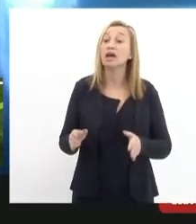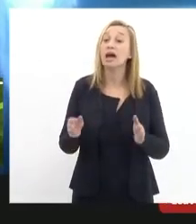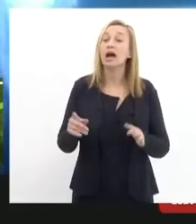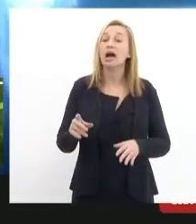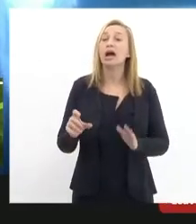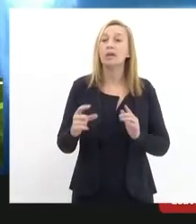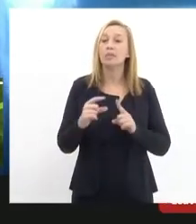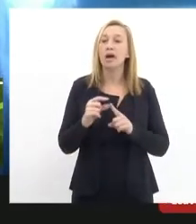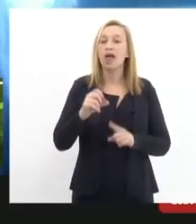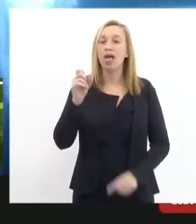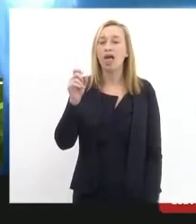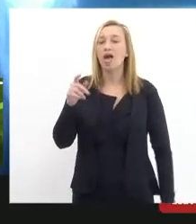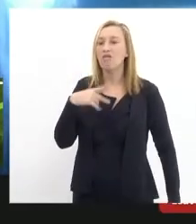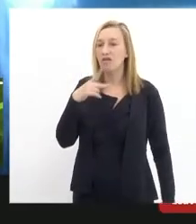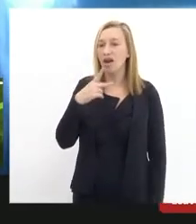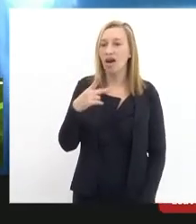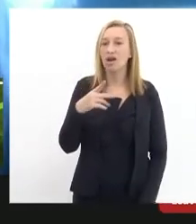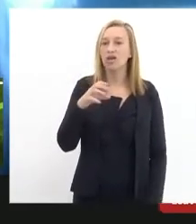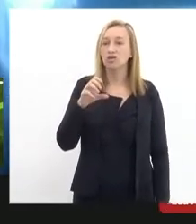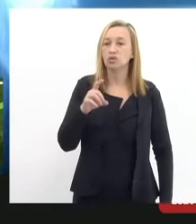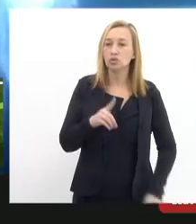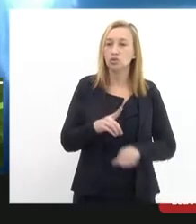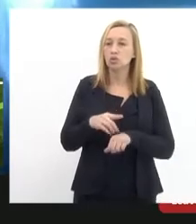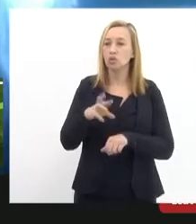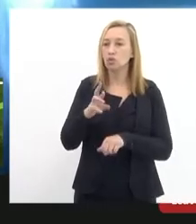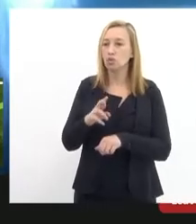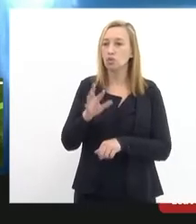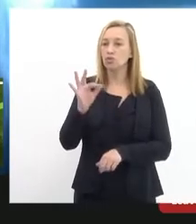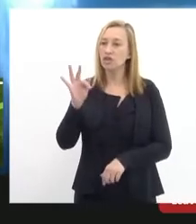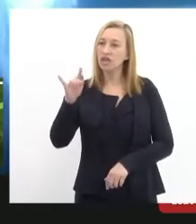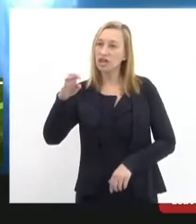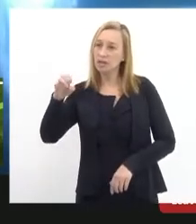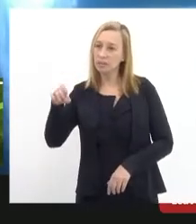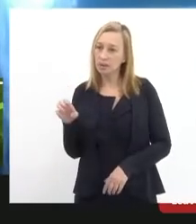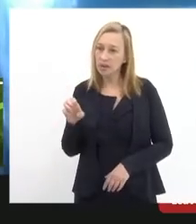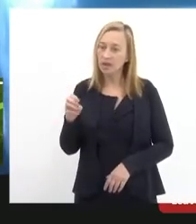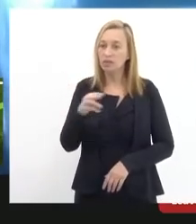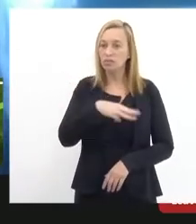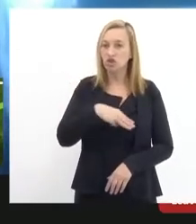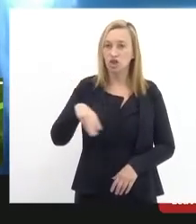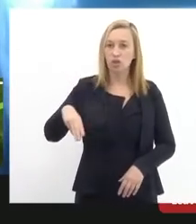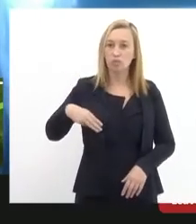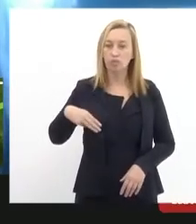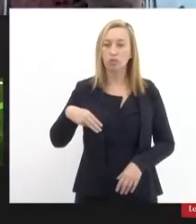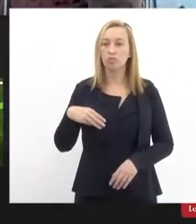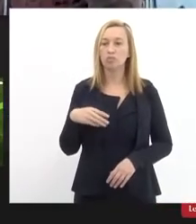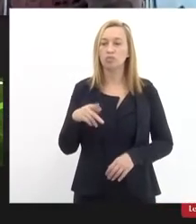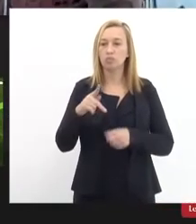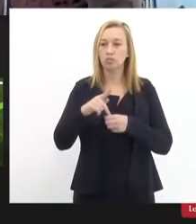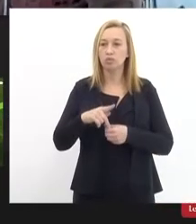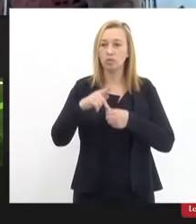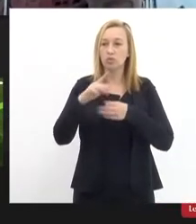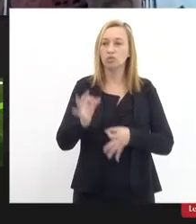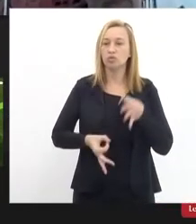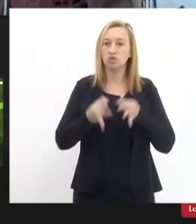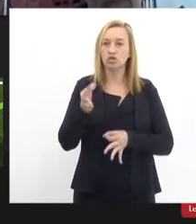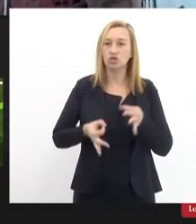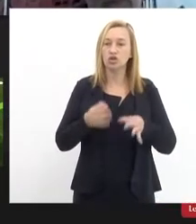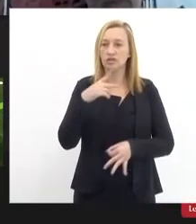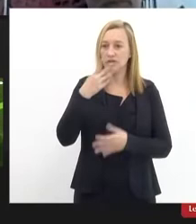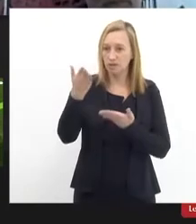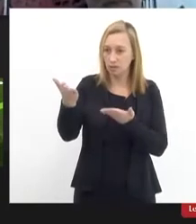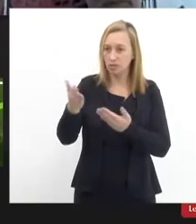doutor Felipe Pires Cuesta do Ministério Público promotor de justiça palavra é sua